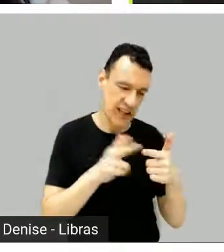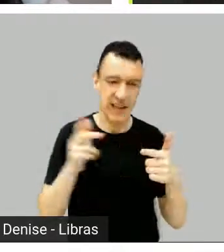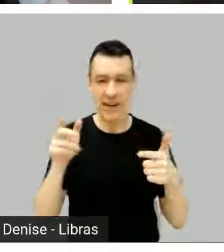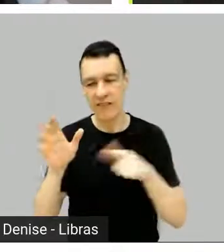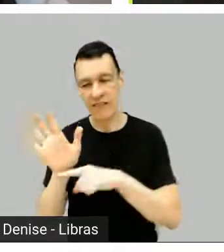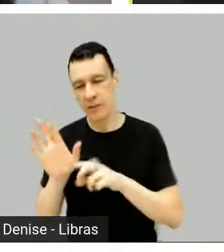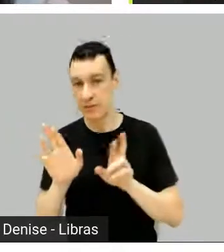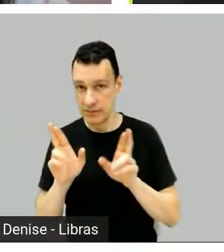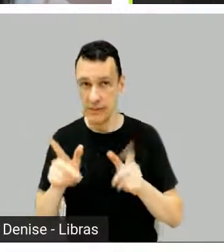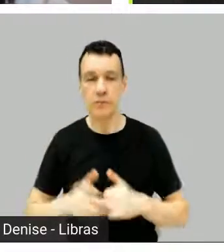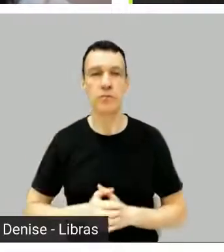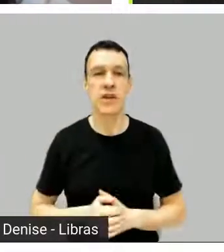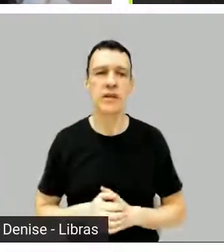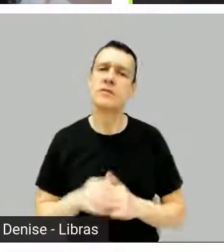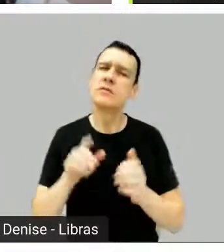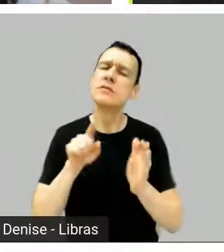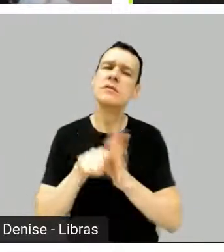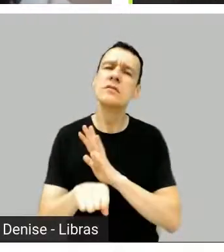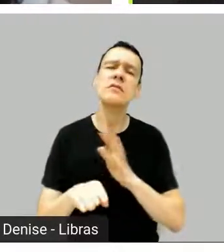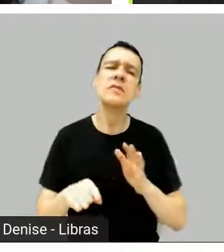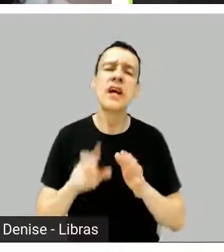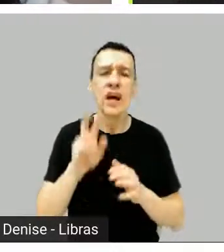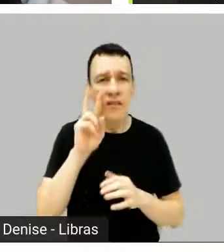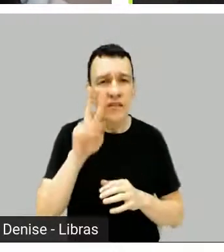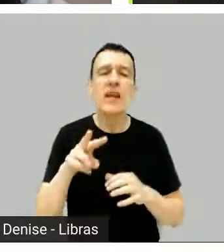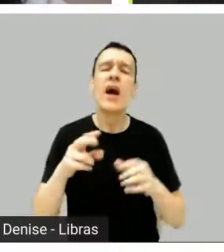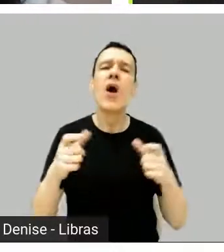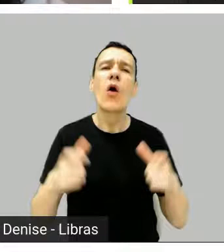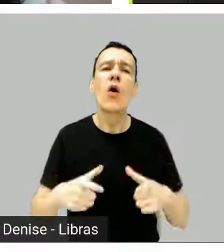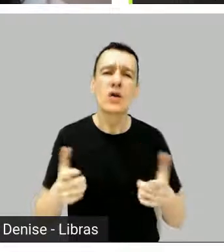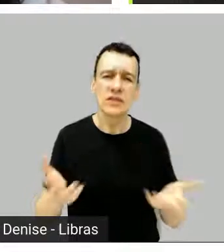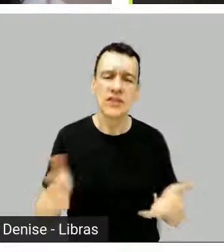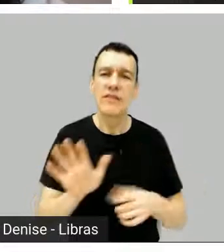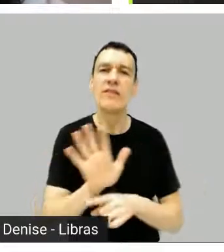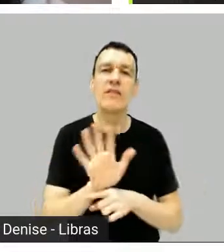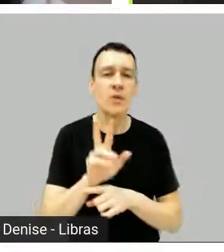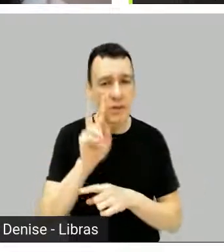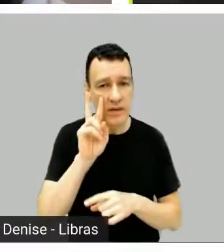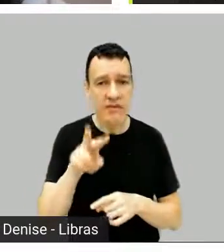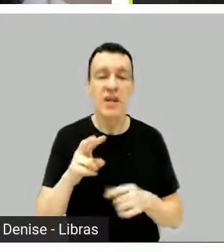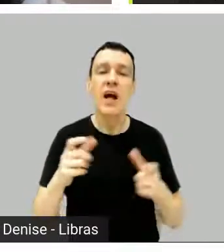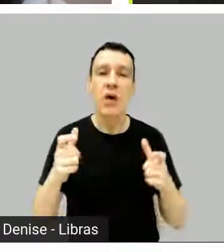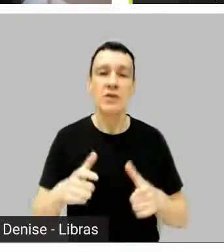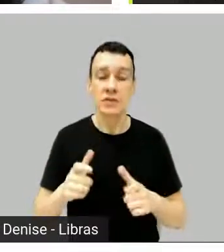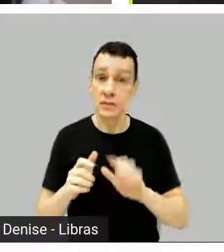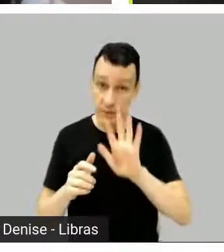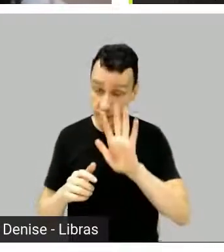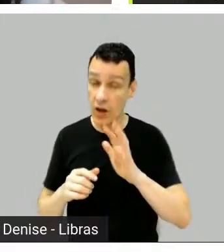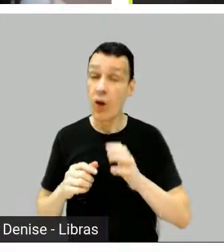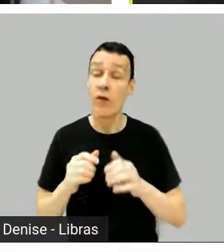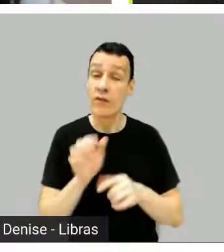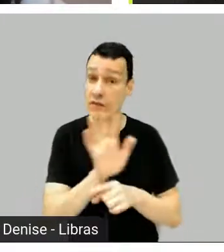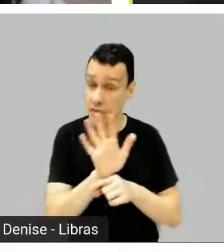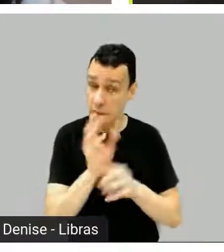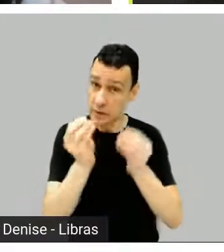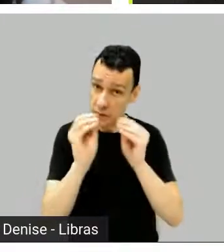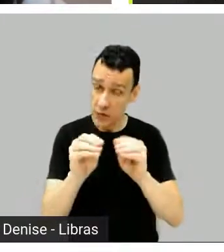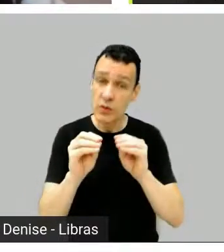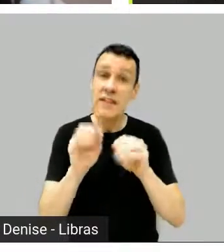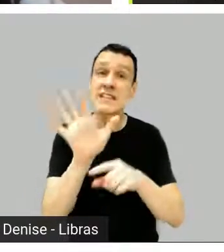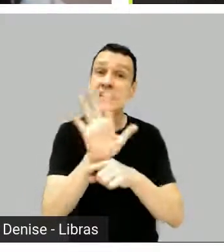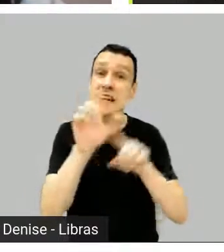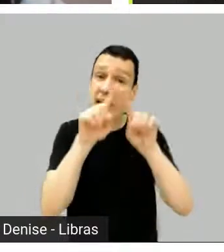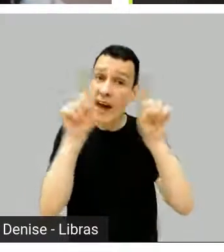Onde que a gente consegue assistir, então? 23, né? O filme entra 23 de setembro agora no cinema,